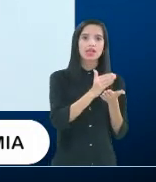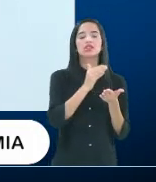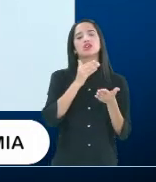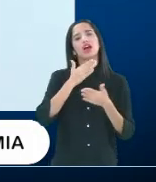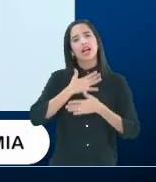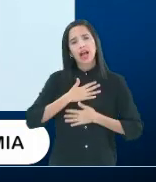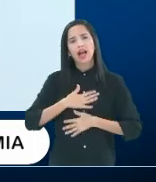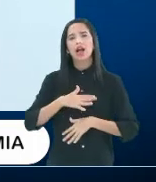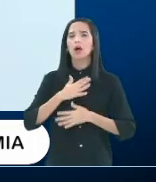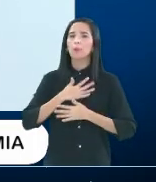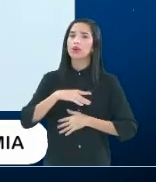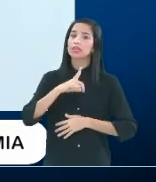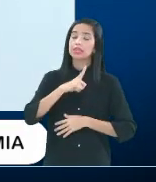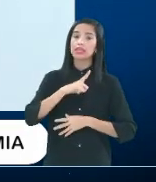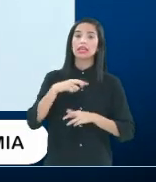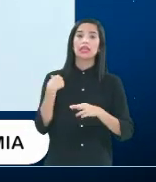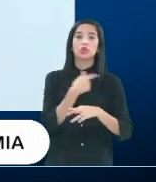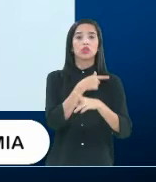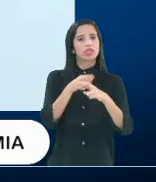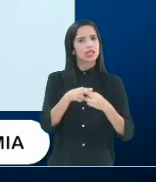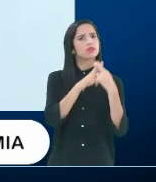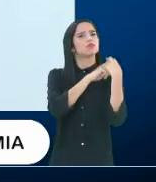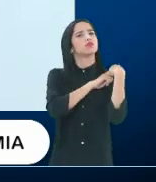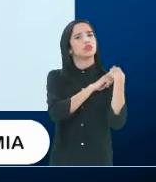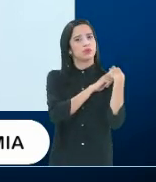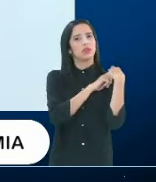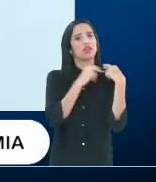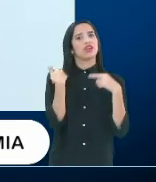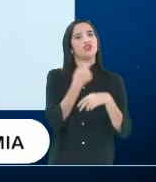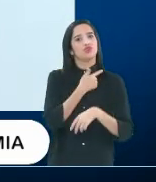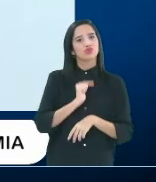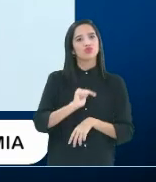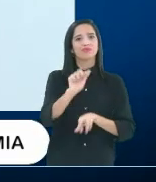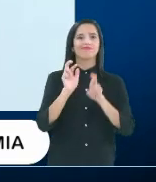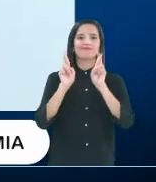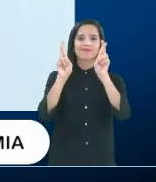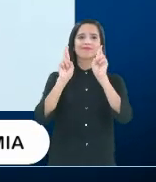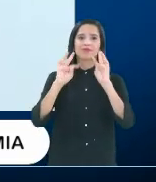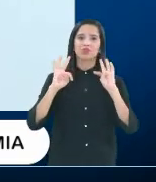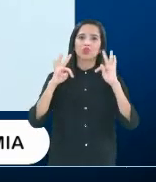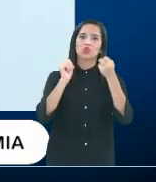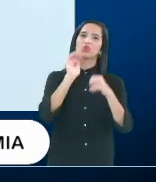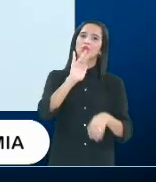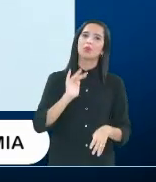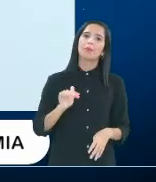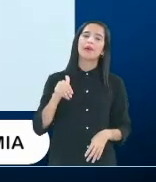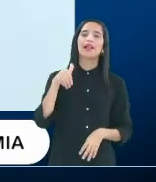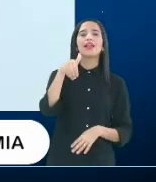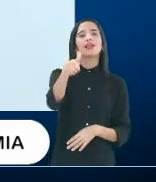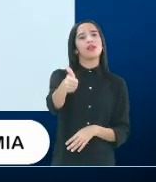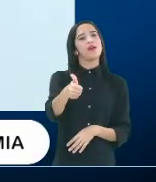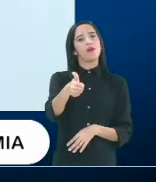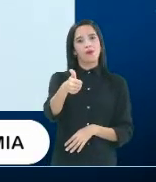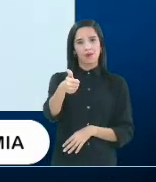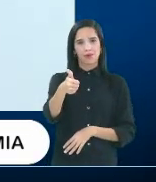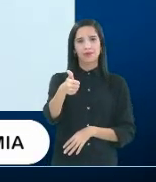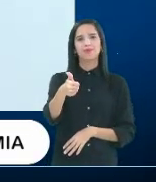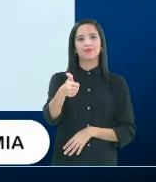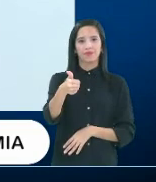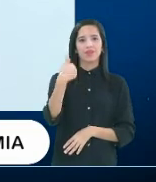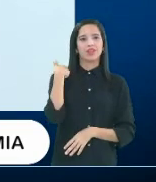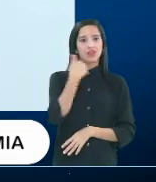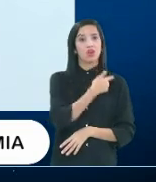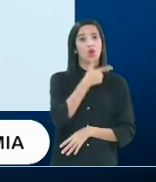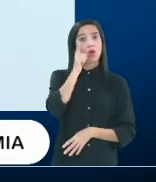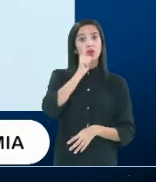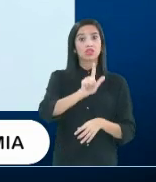e fazer a nossa parte, vamos manter a esperança de que tudo vai melhorar e que a gente vai passar por esse